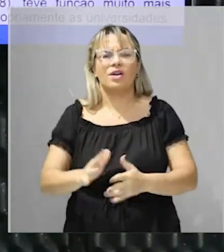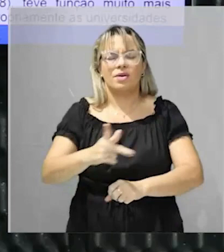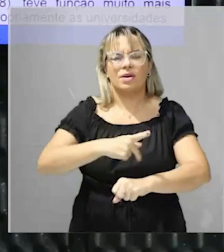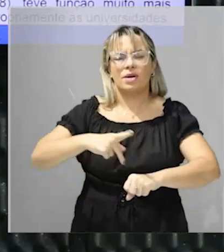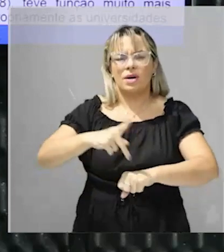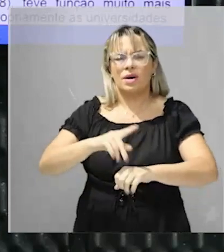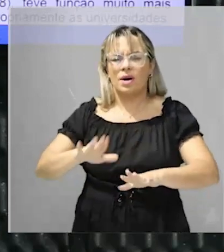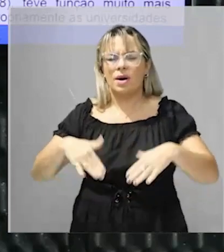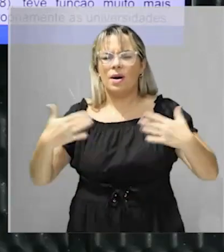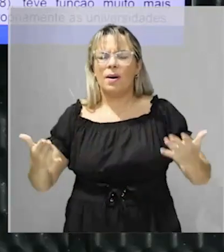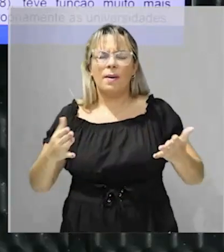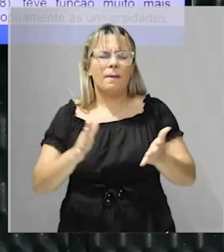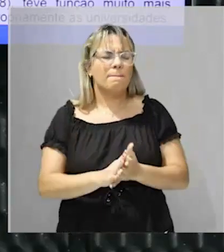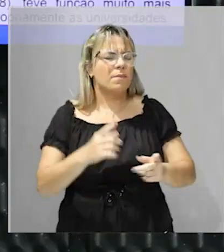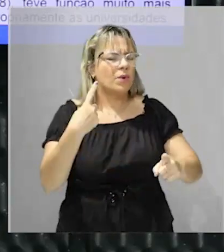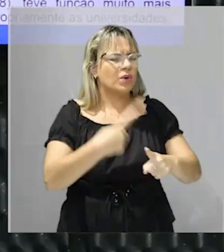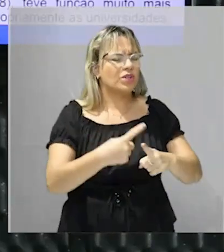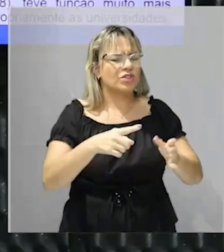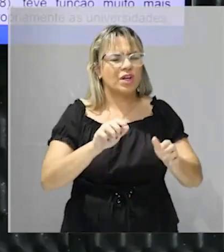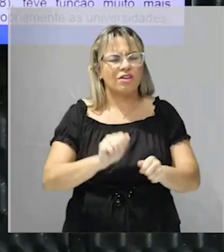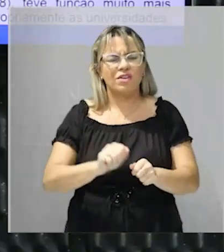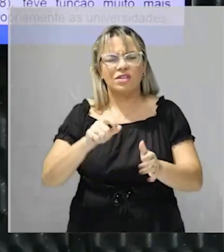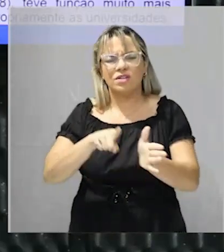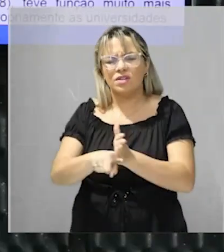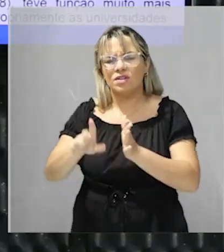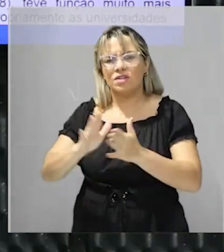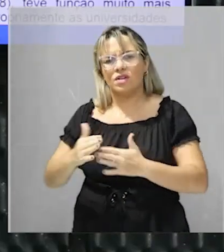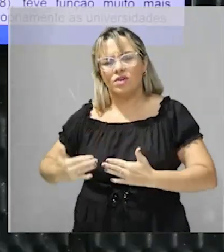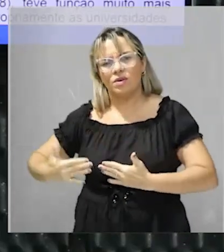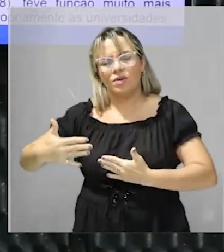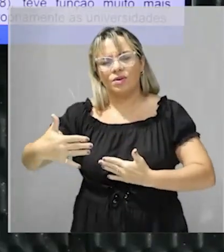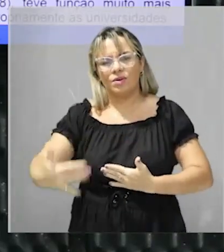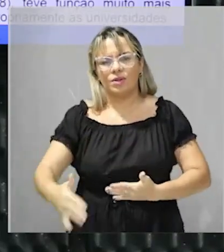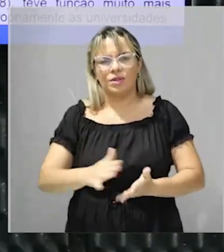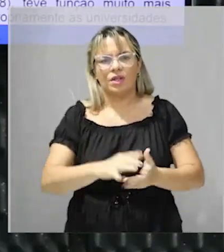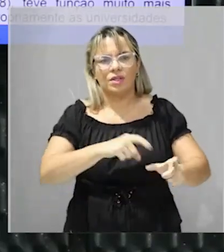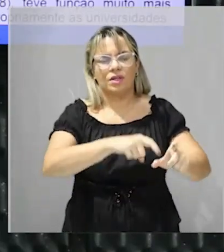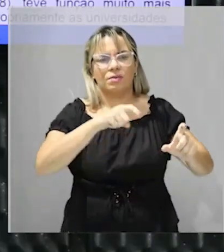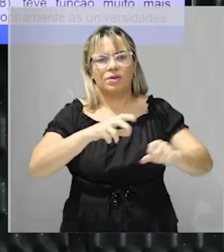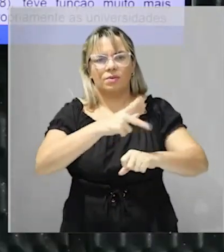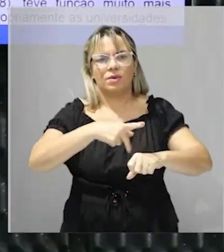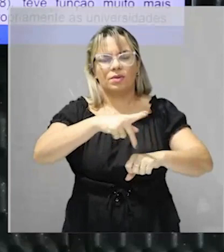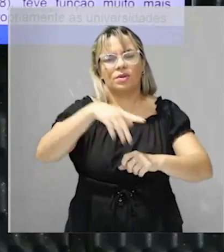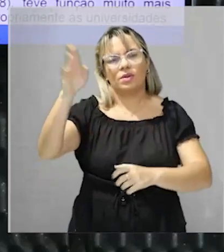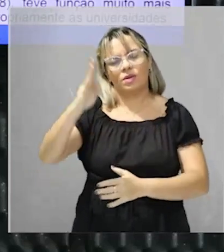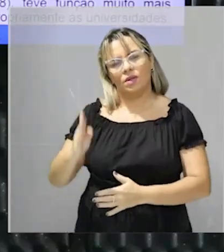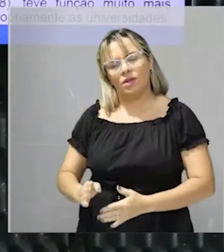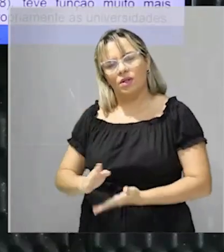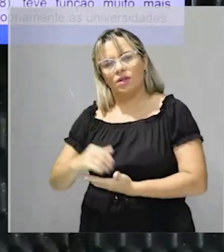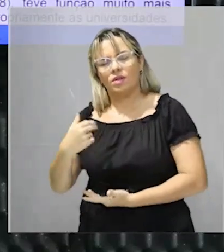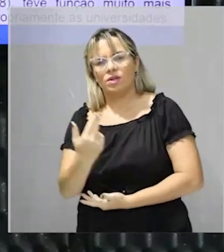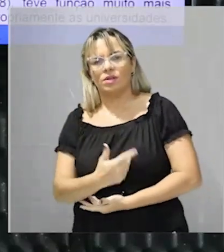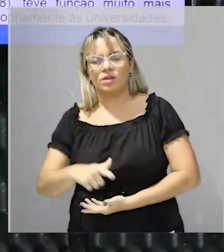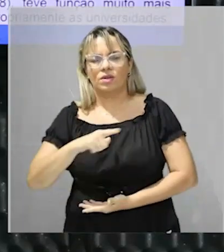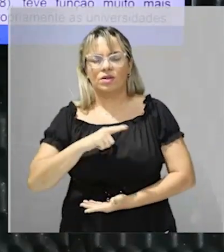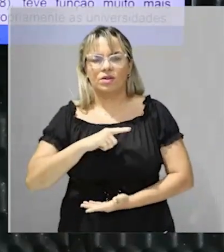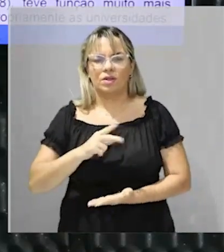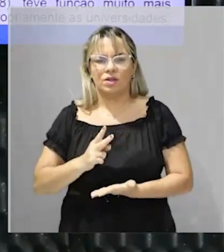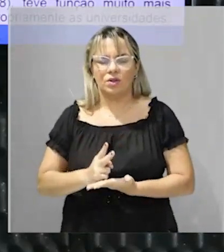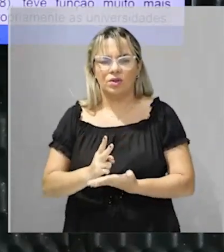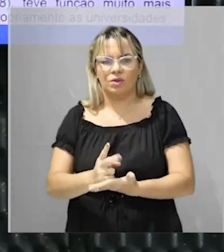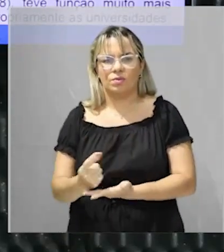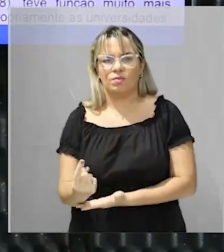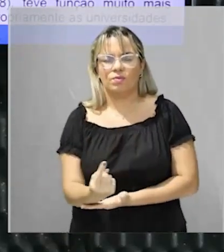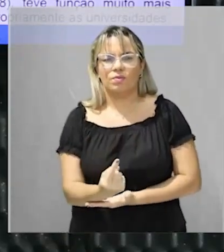Observe que com o processo de independência do Brasil, nós teremos a manutenção de uma